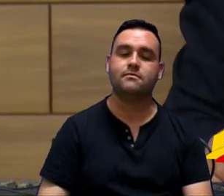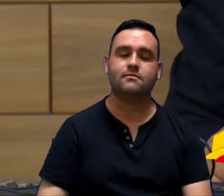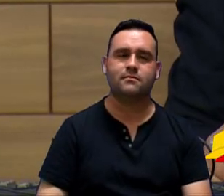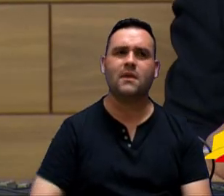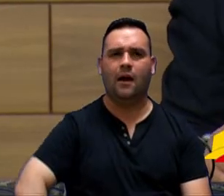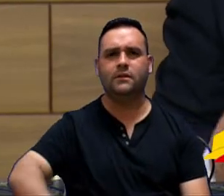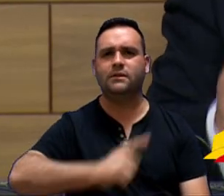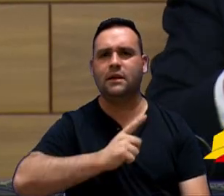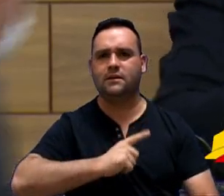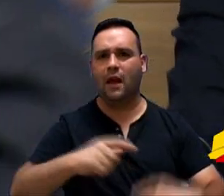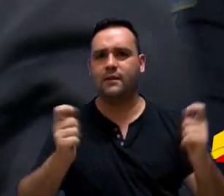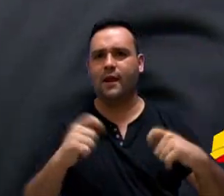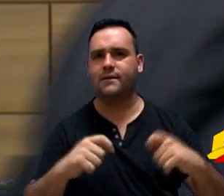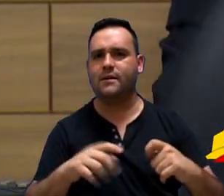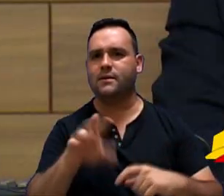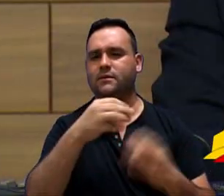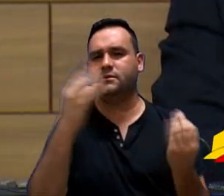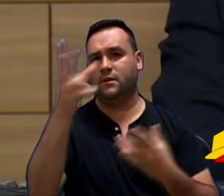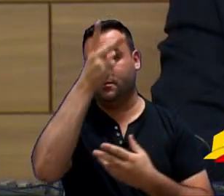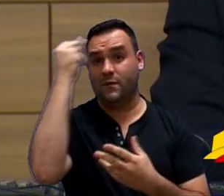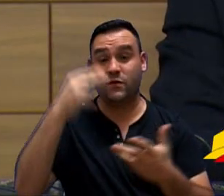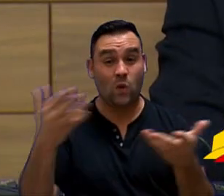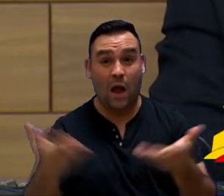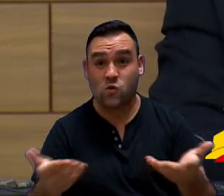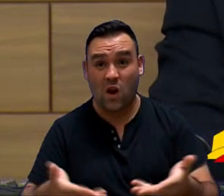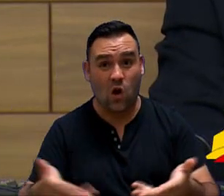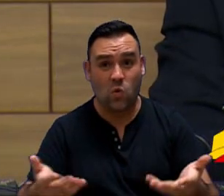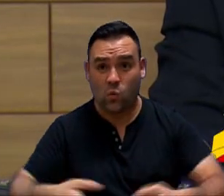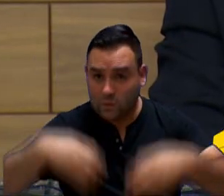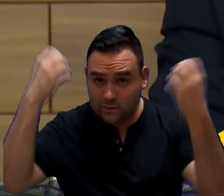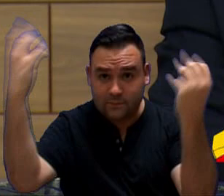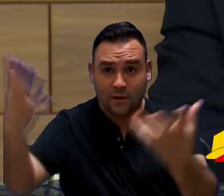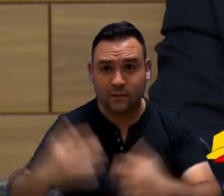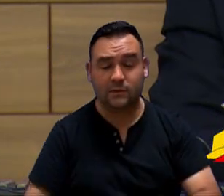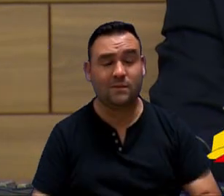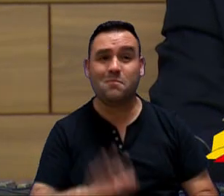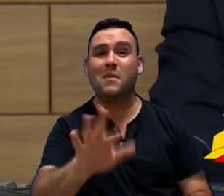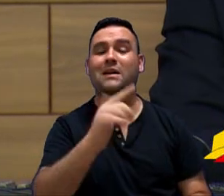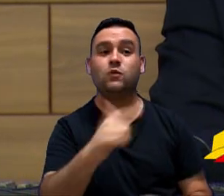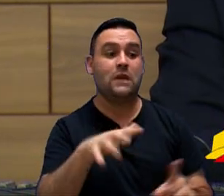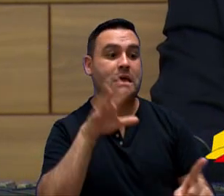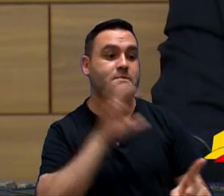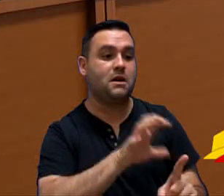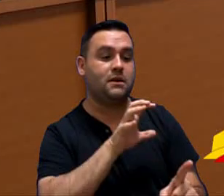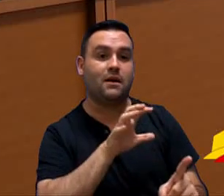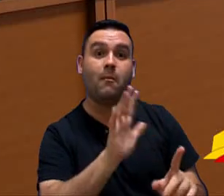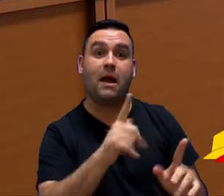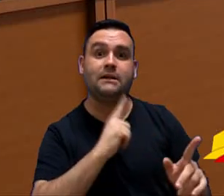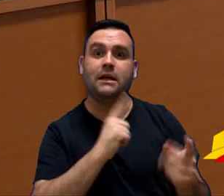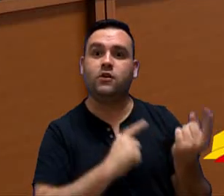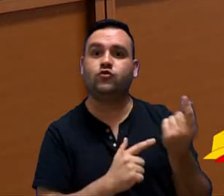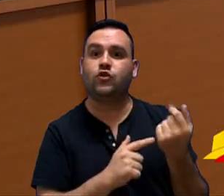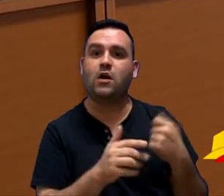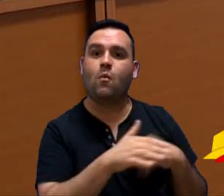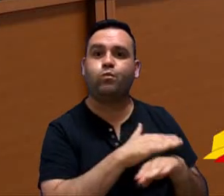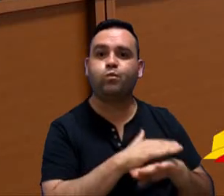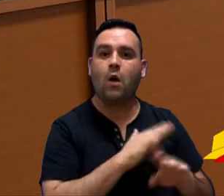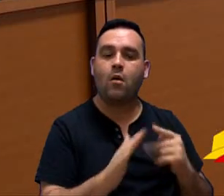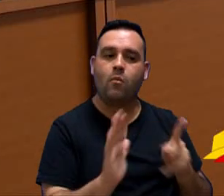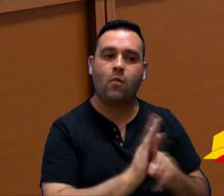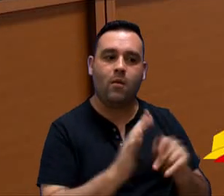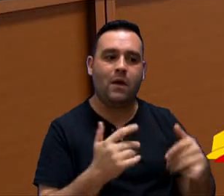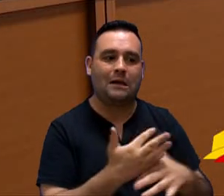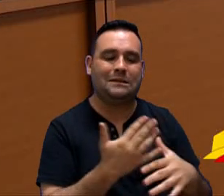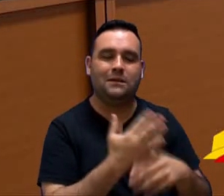Não, tem. Não dá para prever isso agora. Agora, não tem impacto. Tem a receita para o município